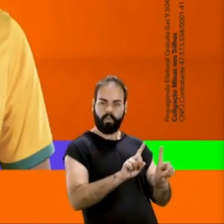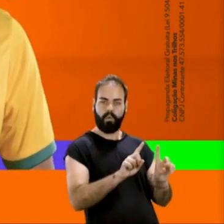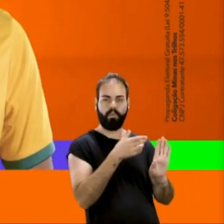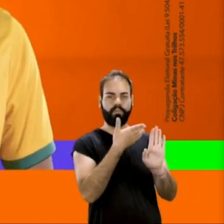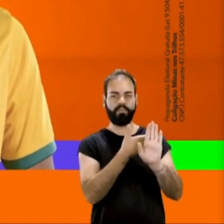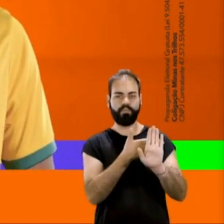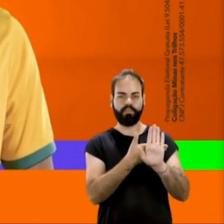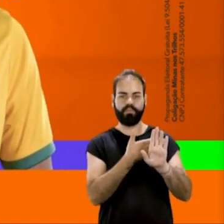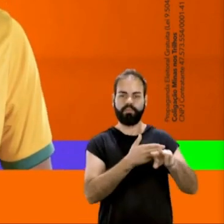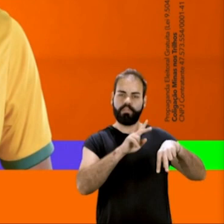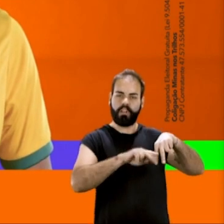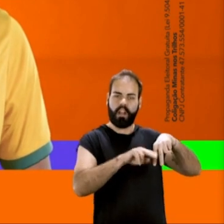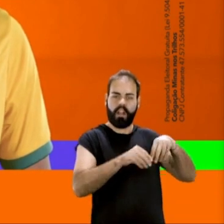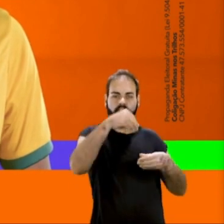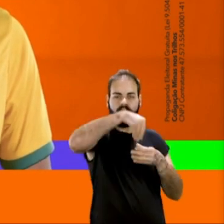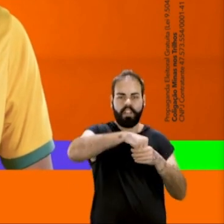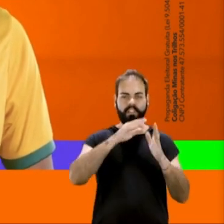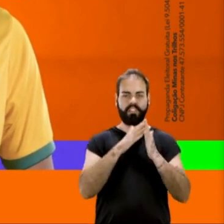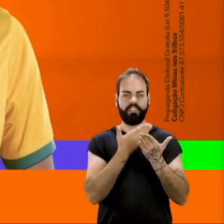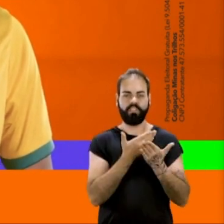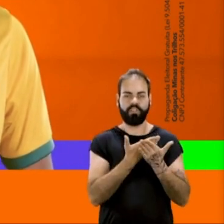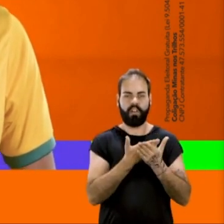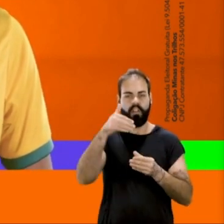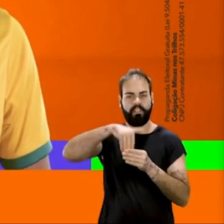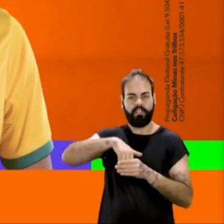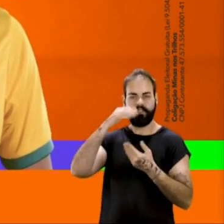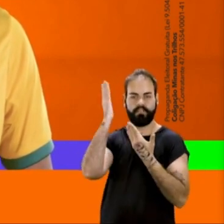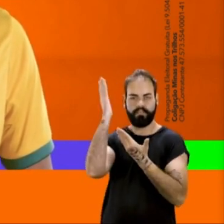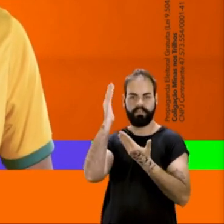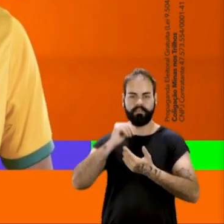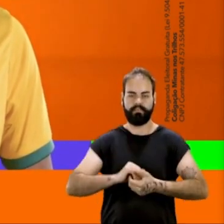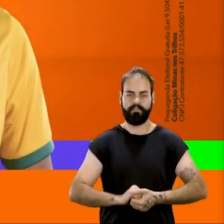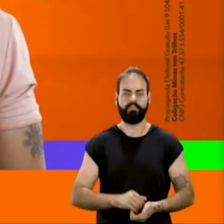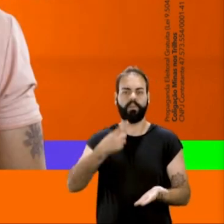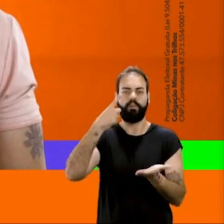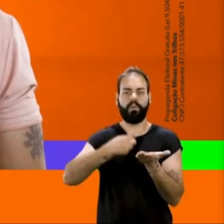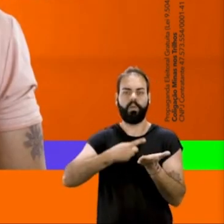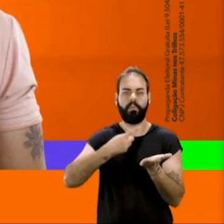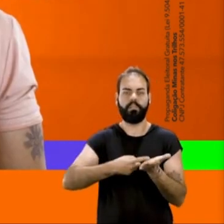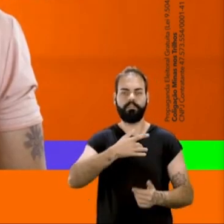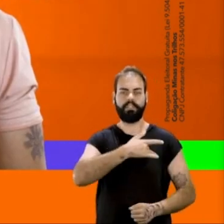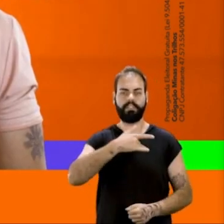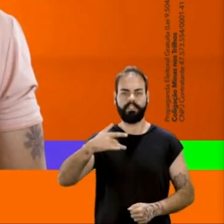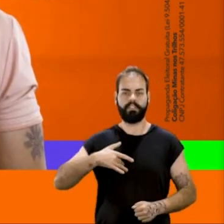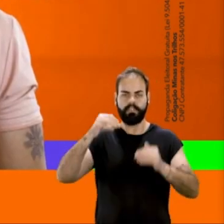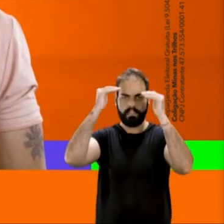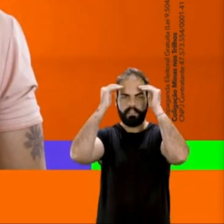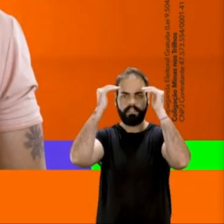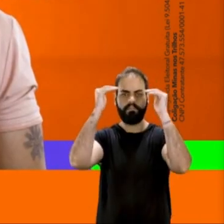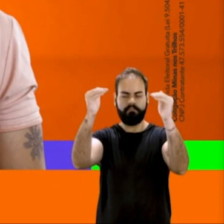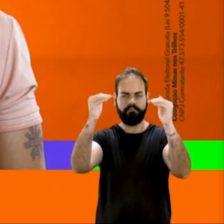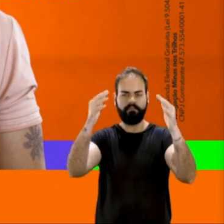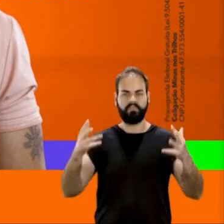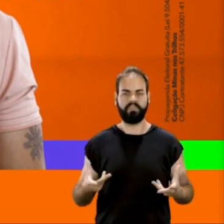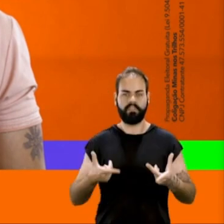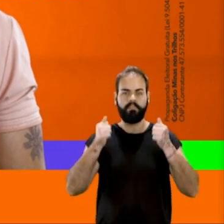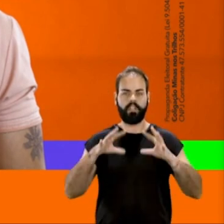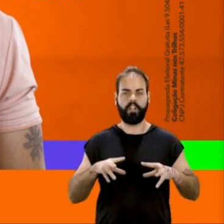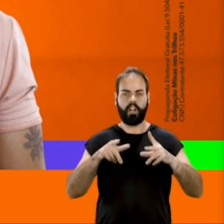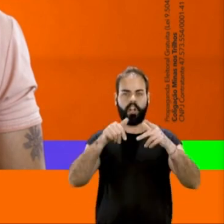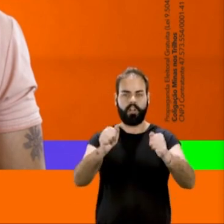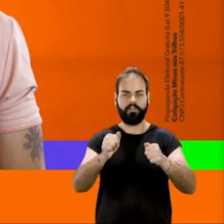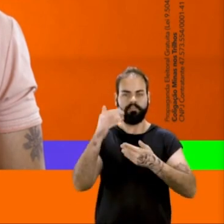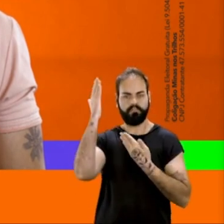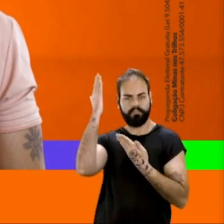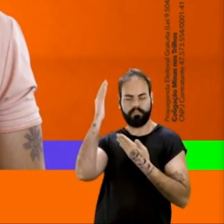ideologia de gênero nas escolas. Vote 11, 400. Compromisso com a saúde, respeito e dignidade para todos. Aloysio